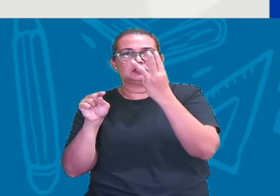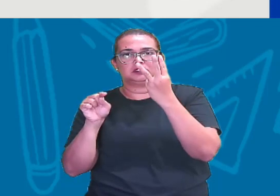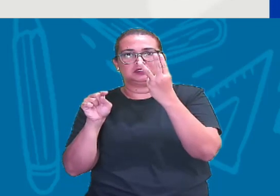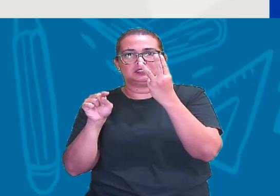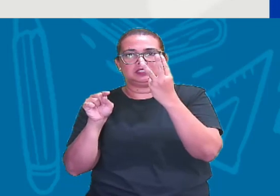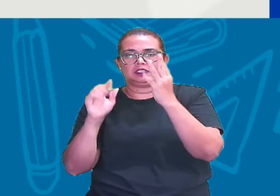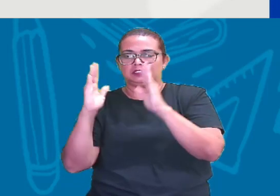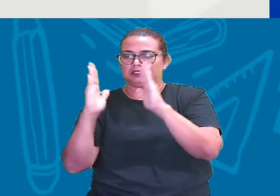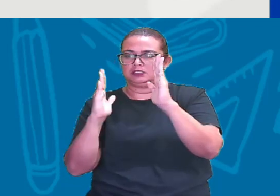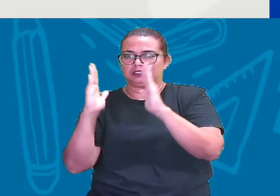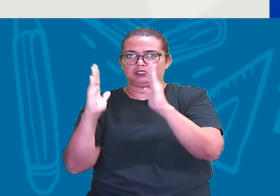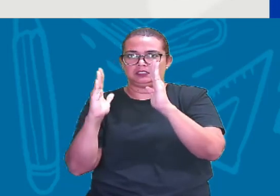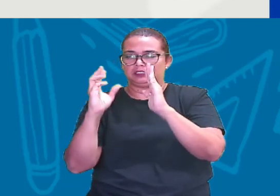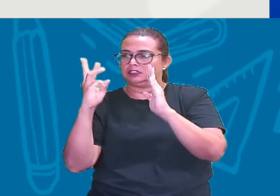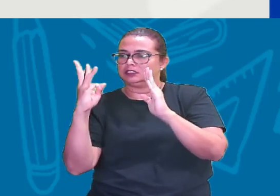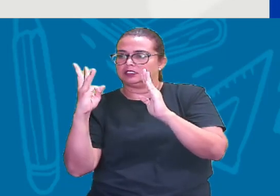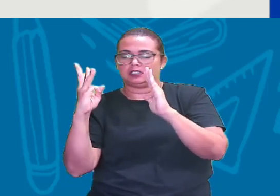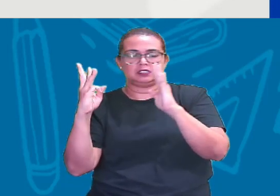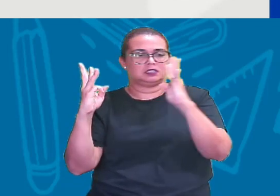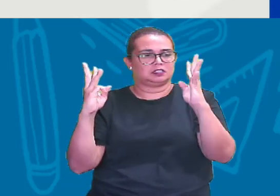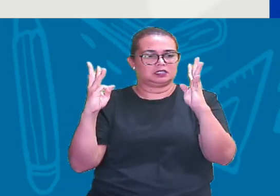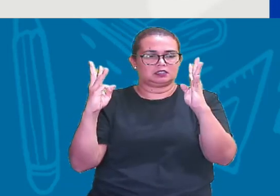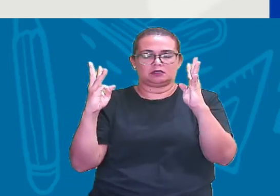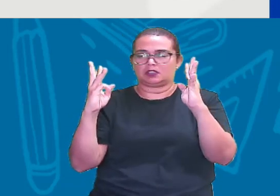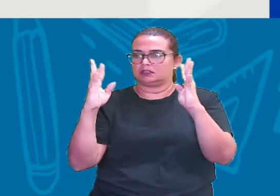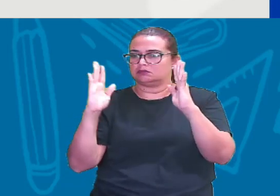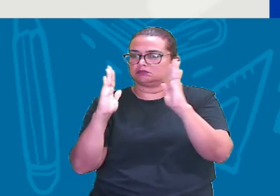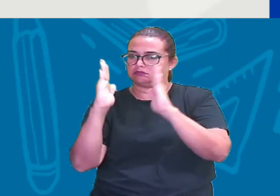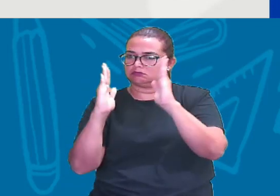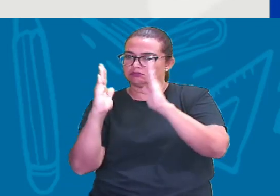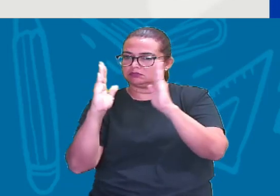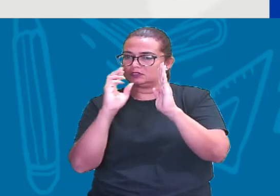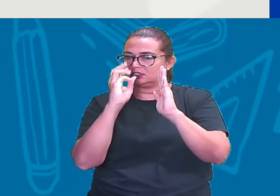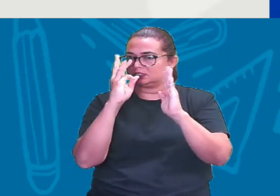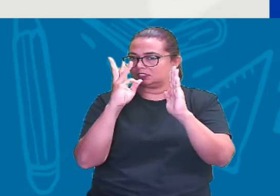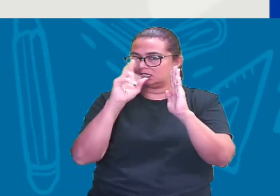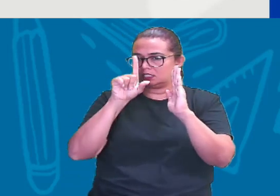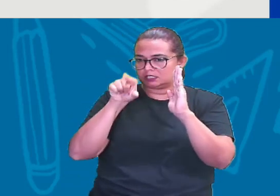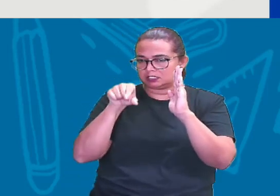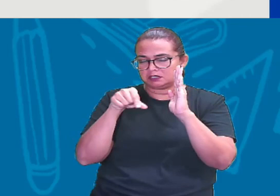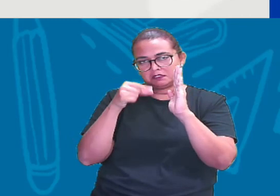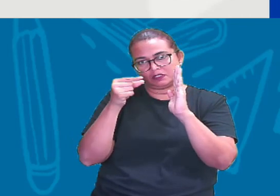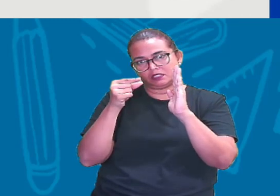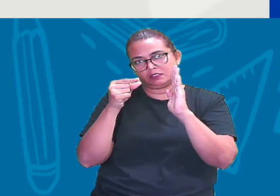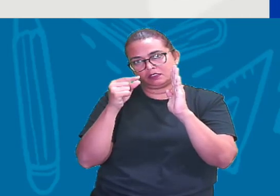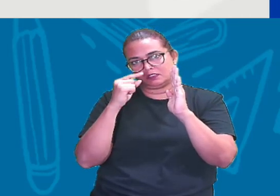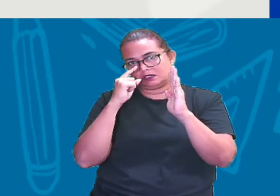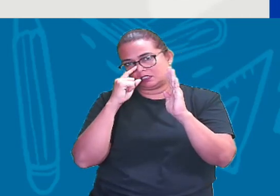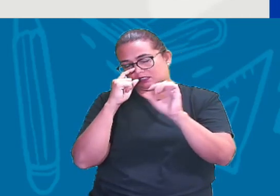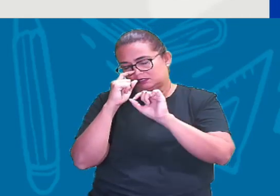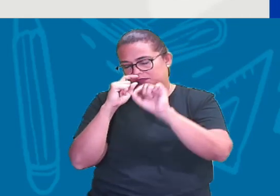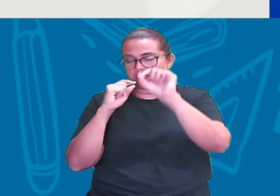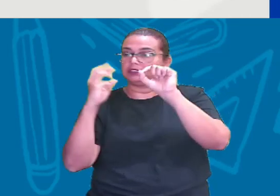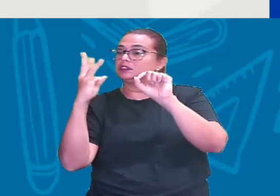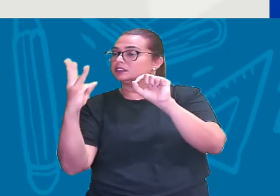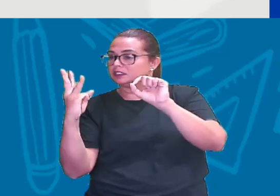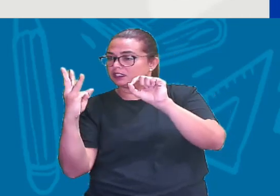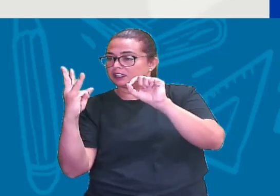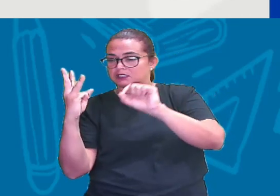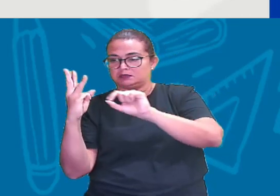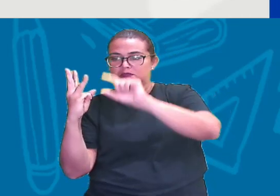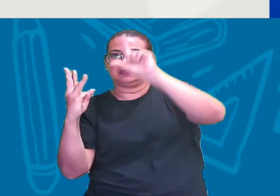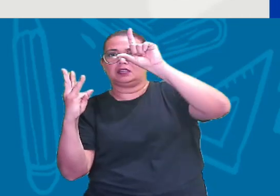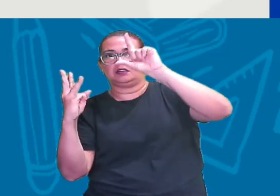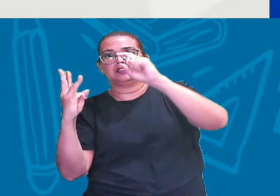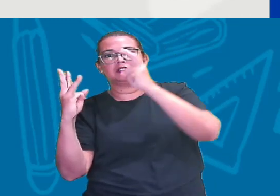Tá certo? 3, alguma coisa 3, alguma coisa É maior que 3 Tá? Então a gente